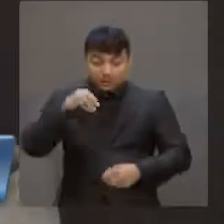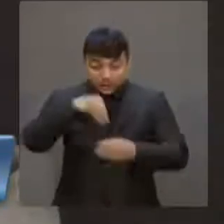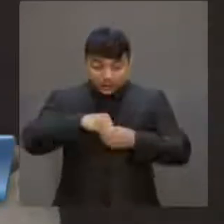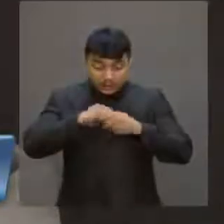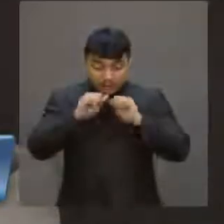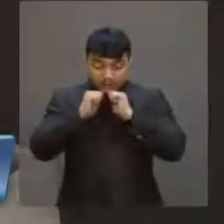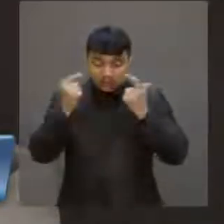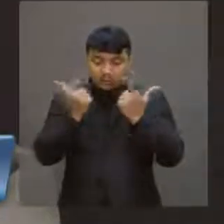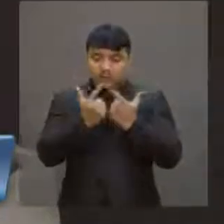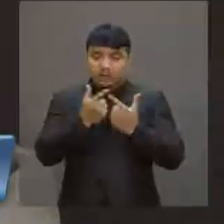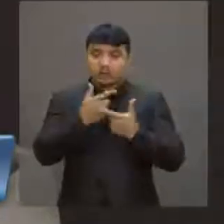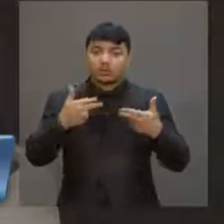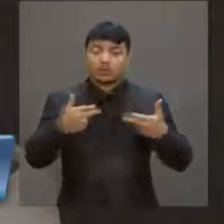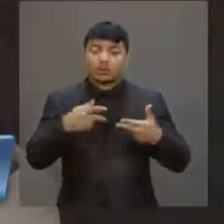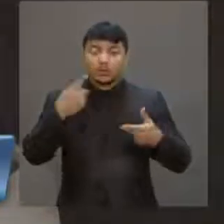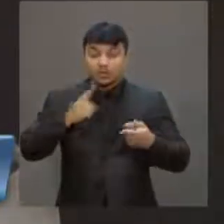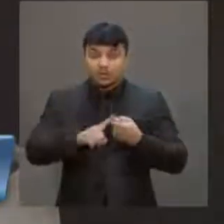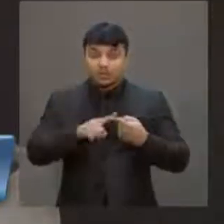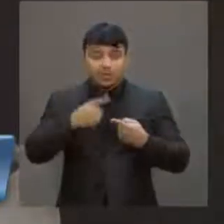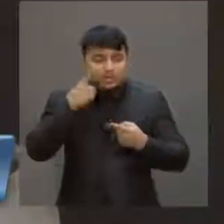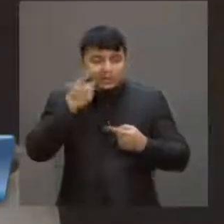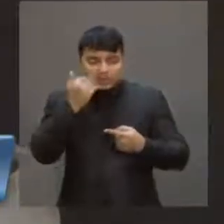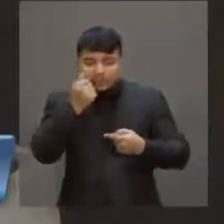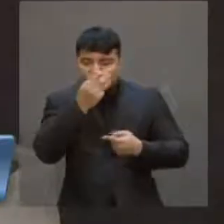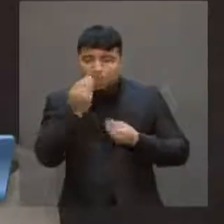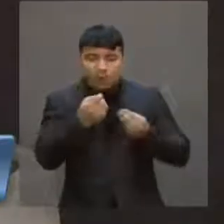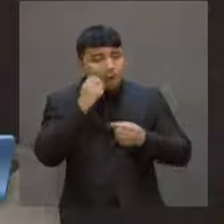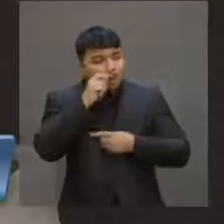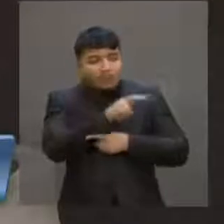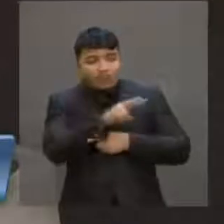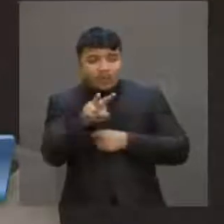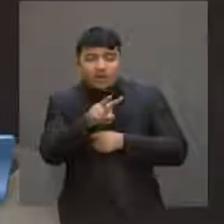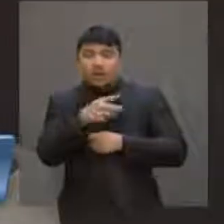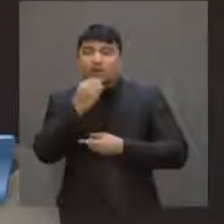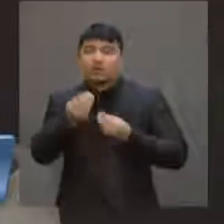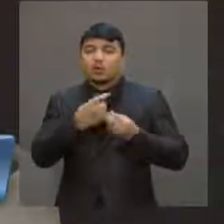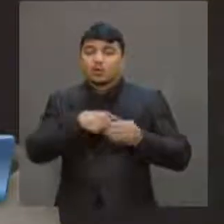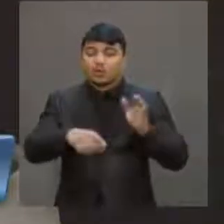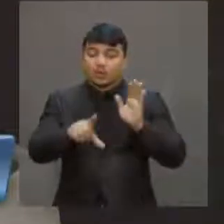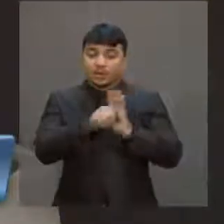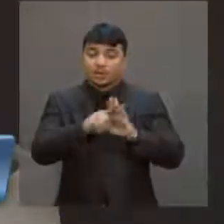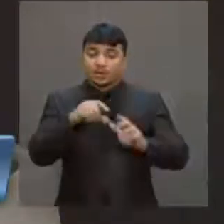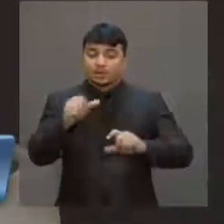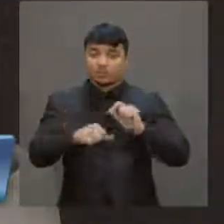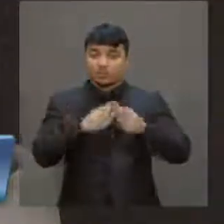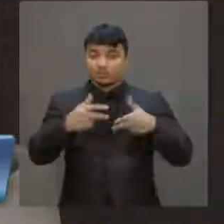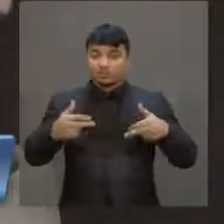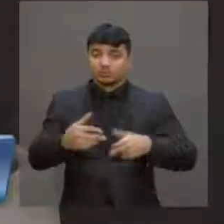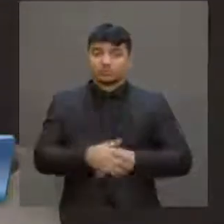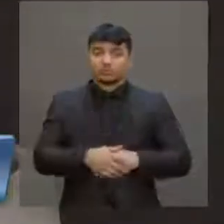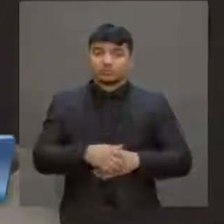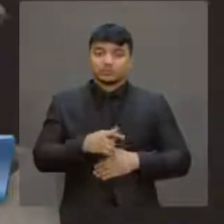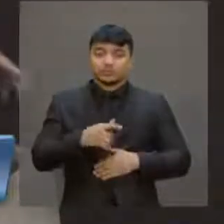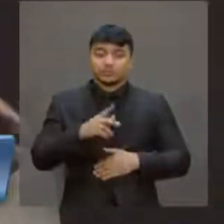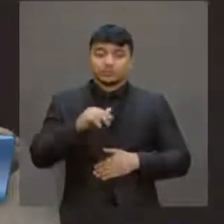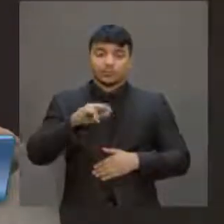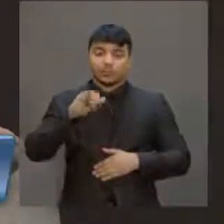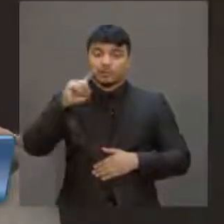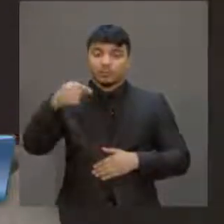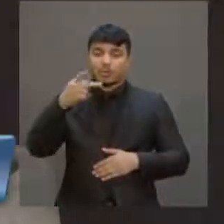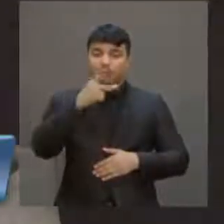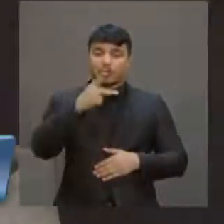de degradação econômica e de reforma trabalhista e previdenciária. Eu vou tratar do PPA